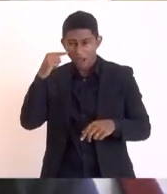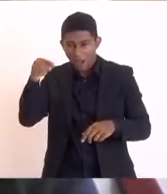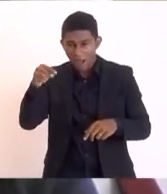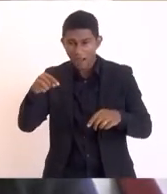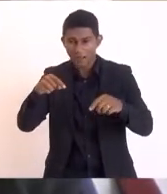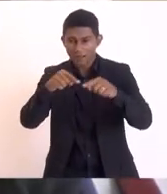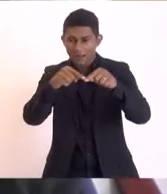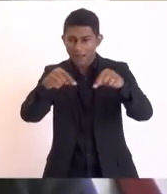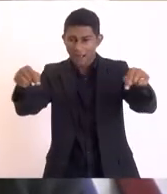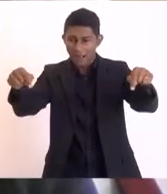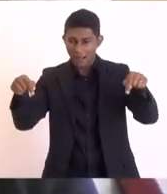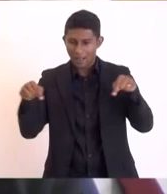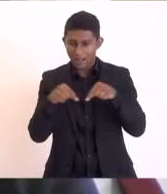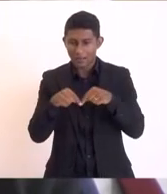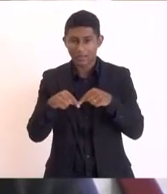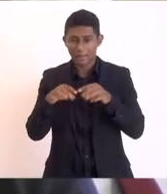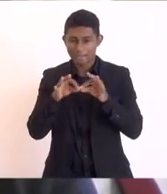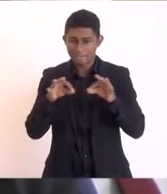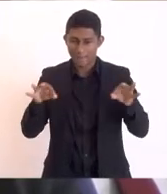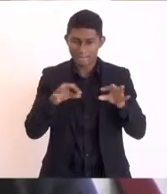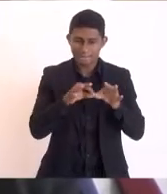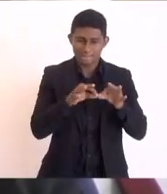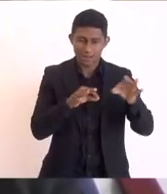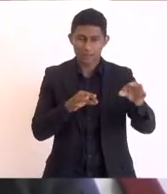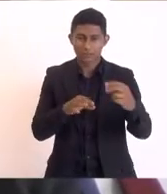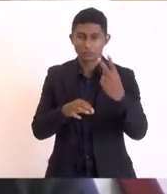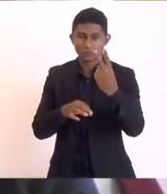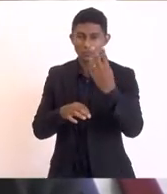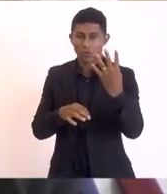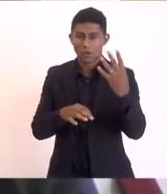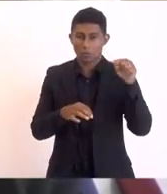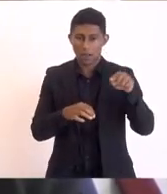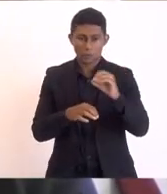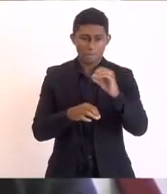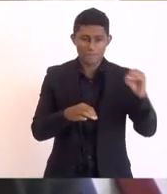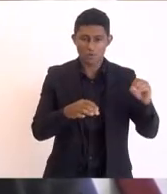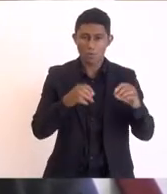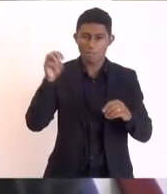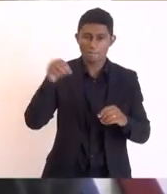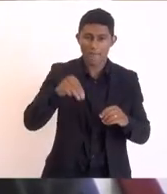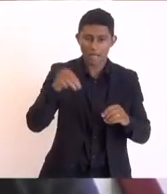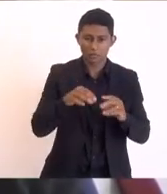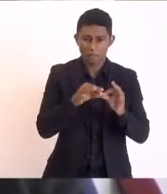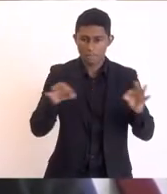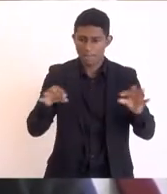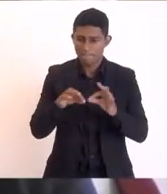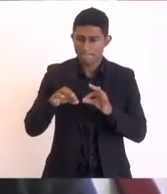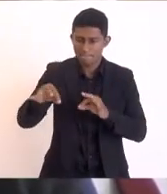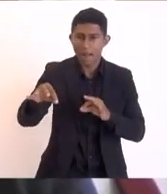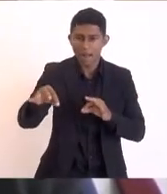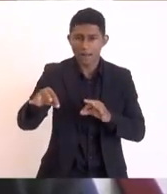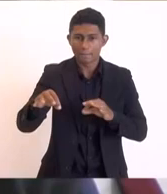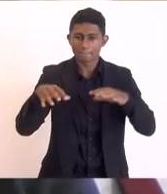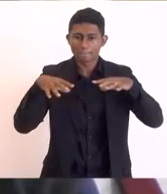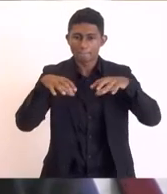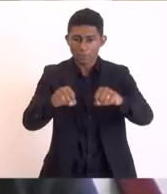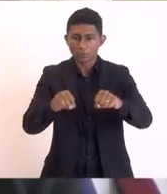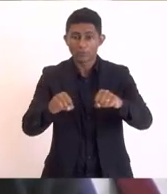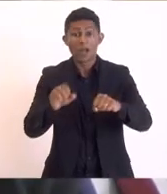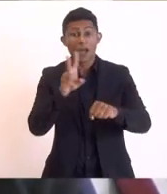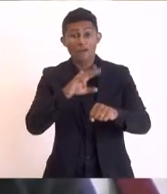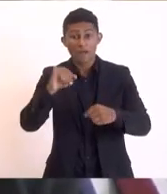244 mil metros quadrados e que será importantíssimo para a geração de empregos